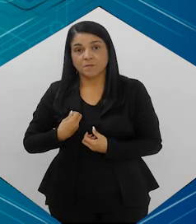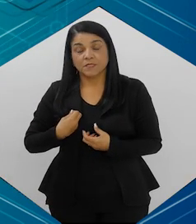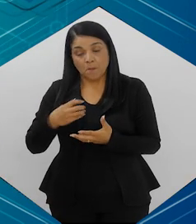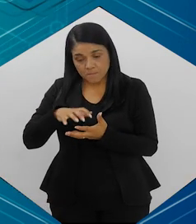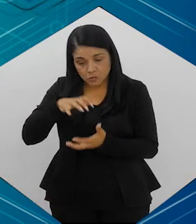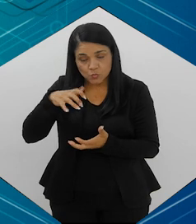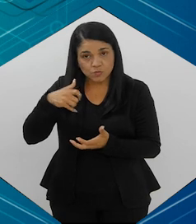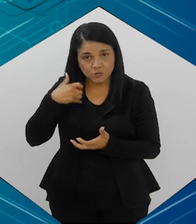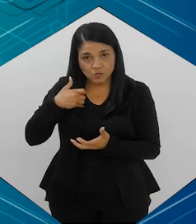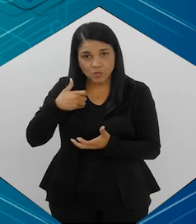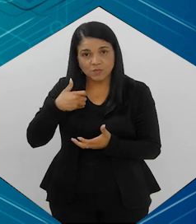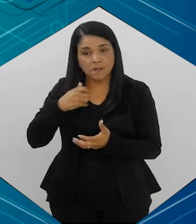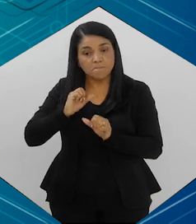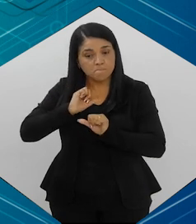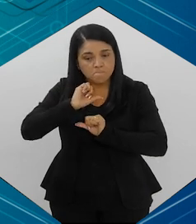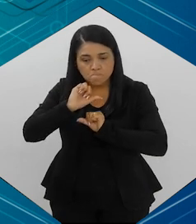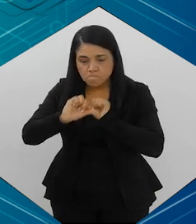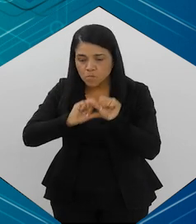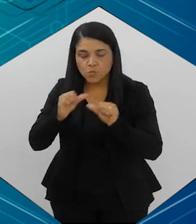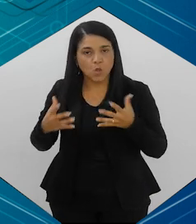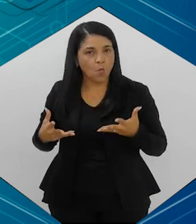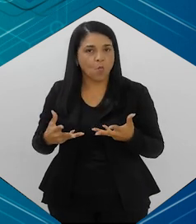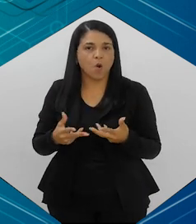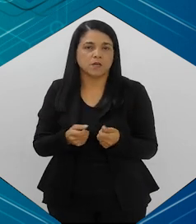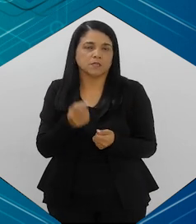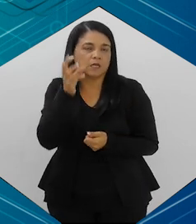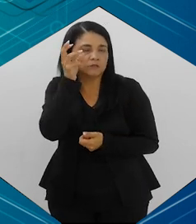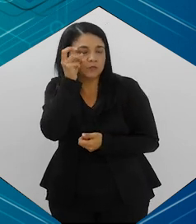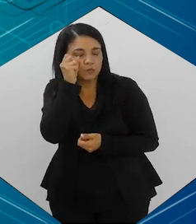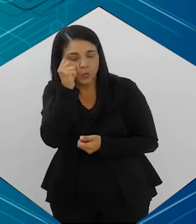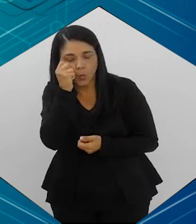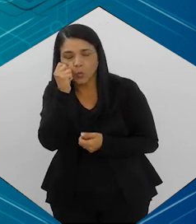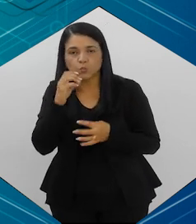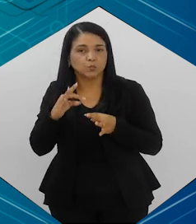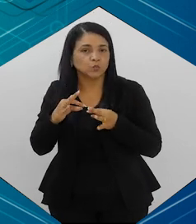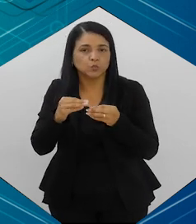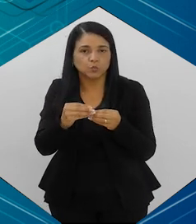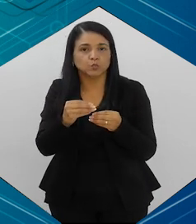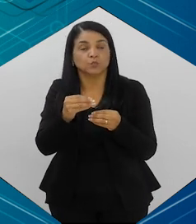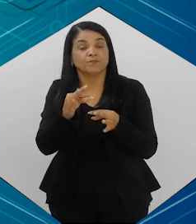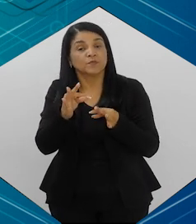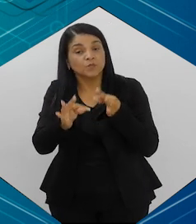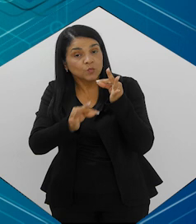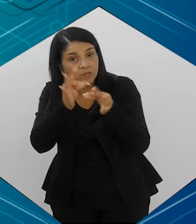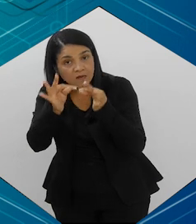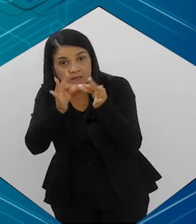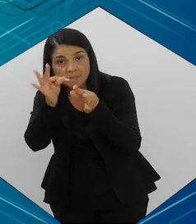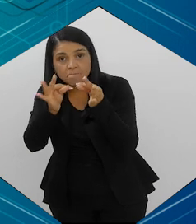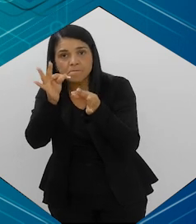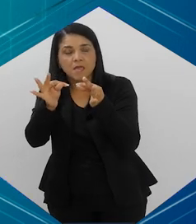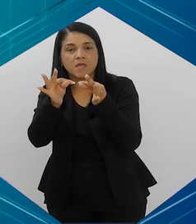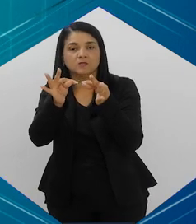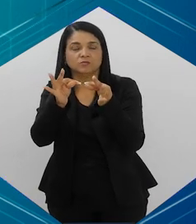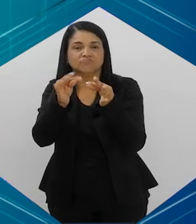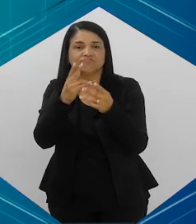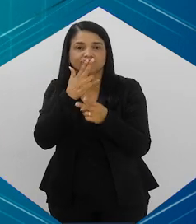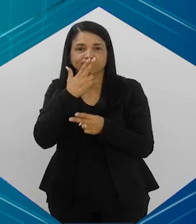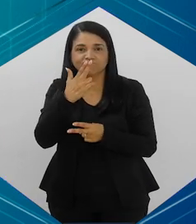idosa, mexe, muda totalmente, a qualidade do sono dessa pessoa. então, o tratamento do